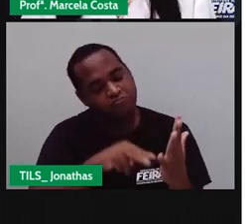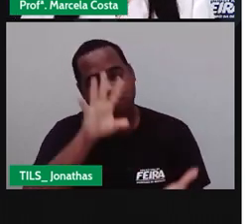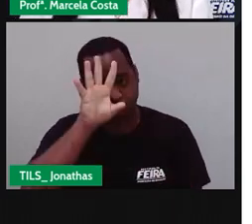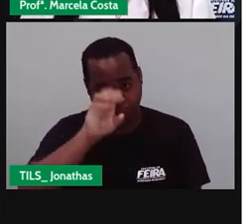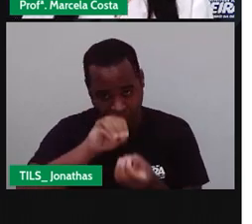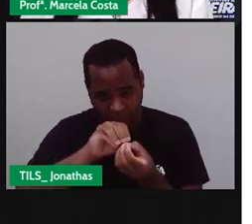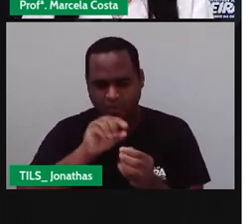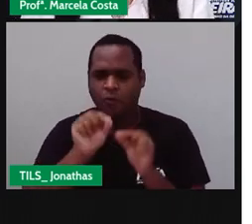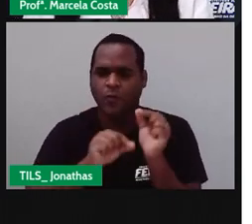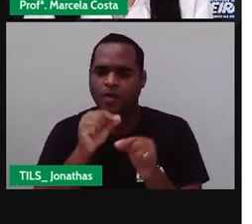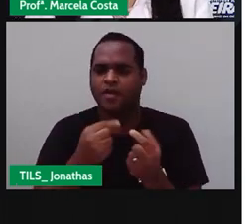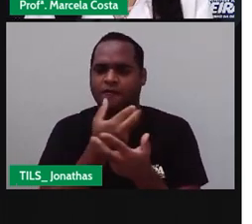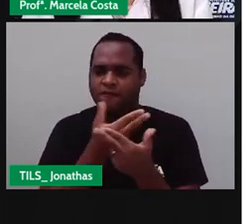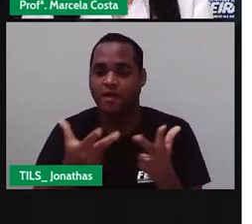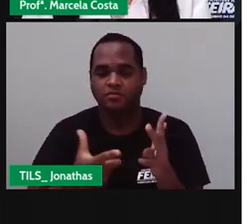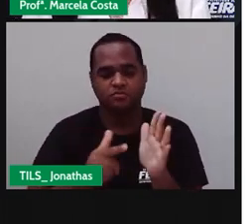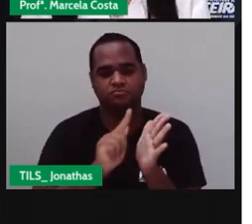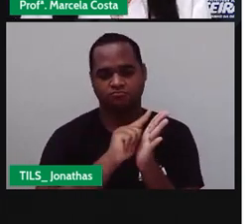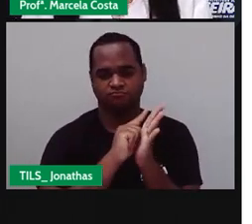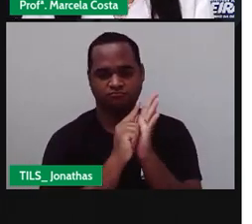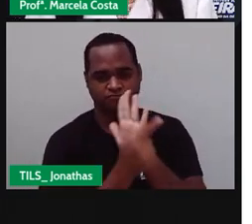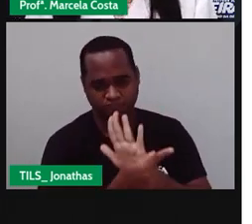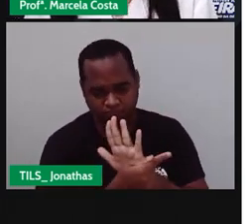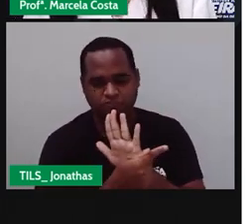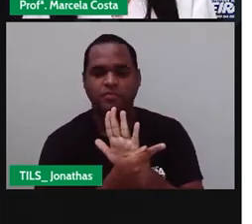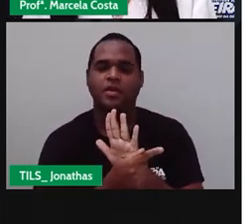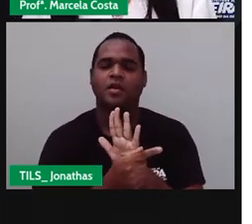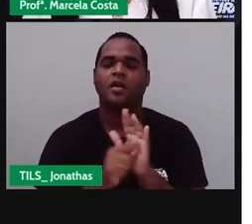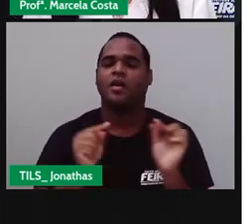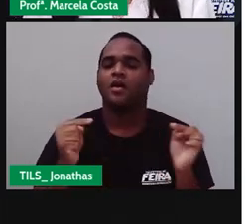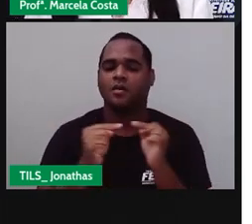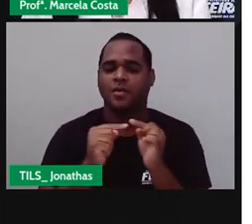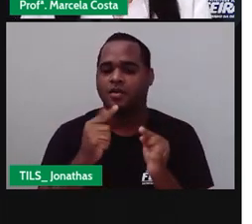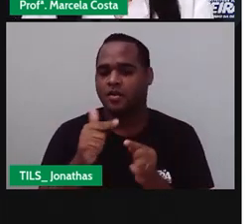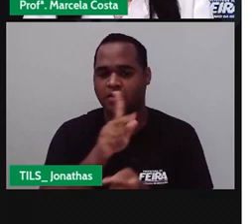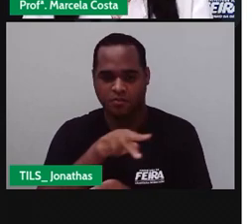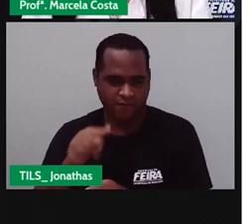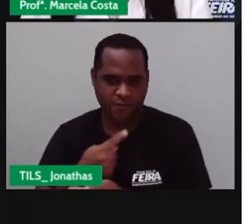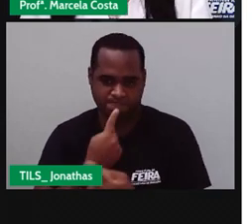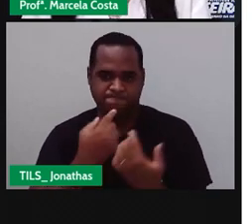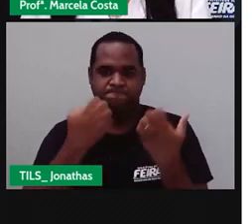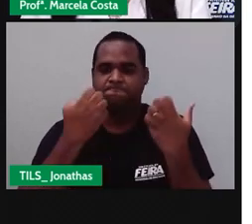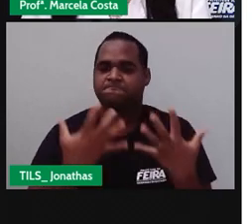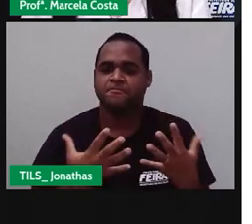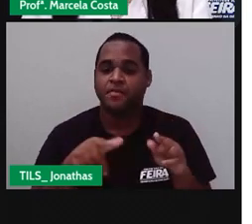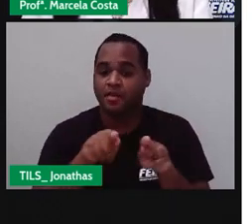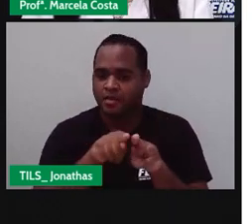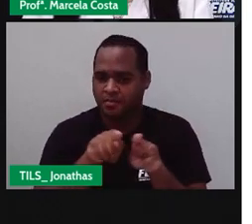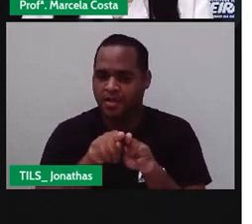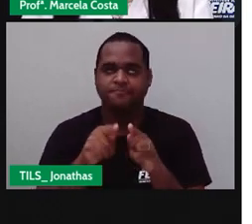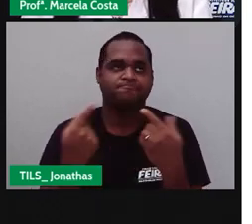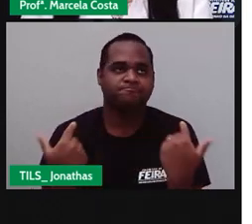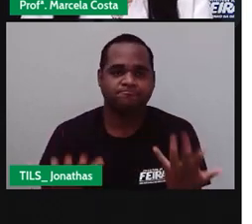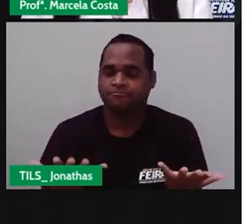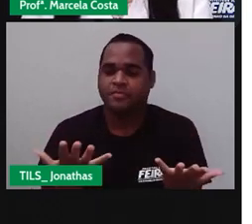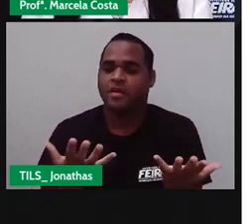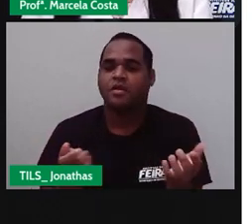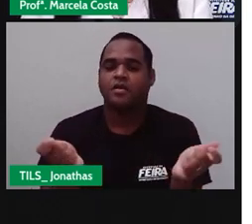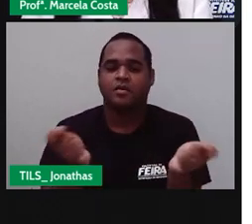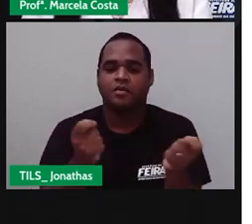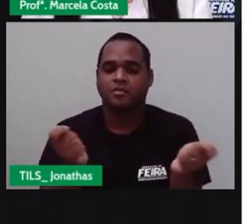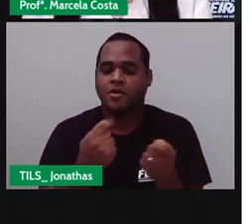diferentes gêneros textuais com a ajuda aí, né, da professora. Você também vai